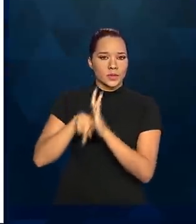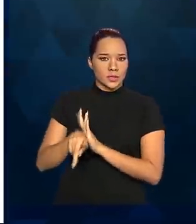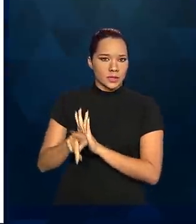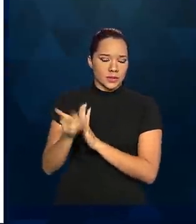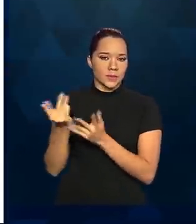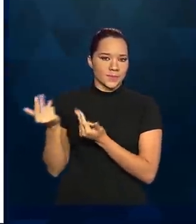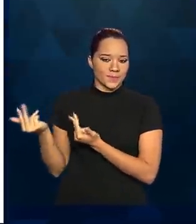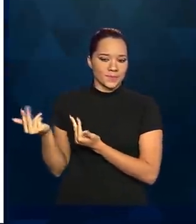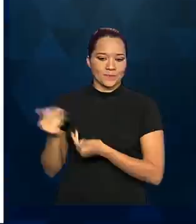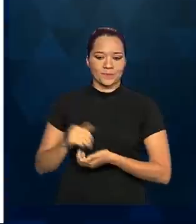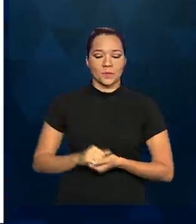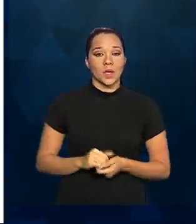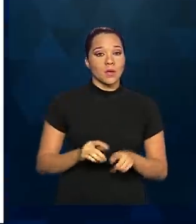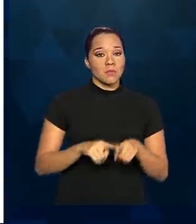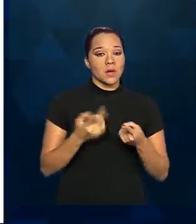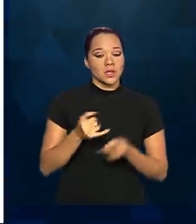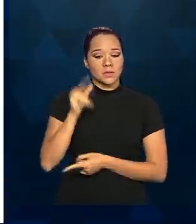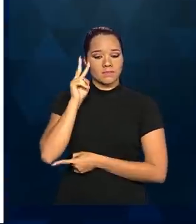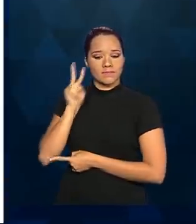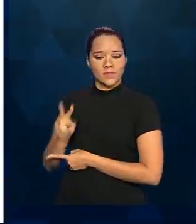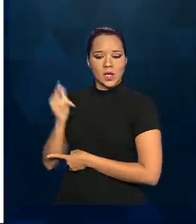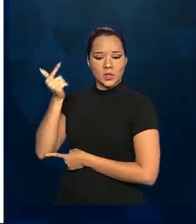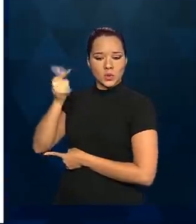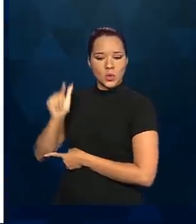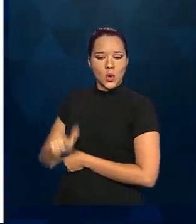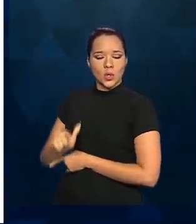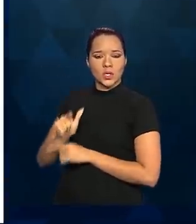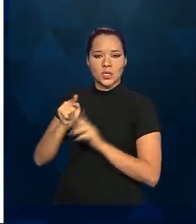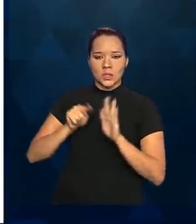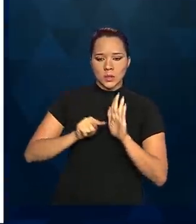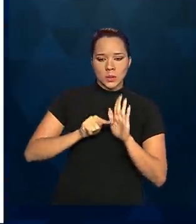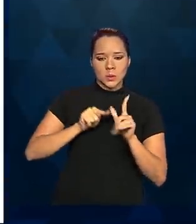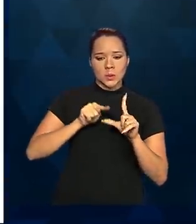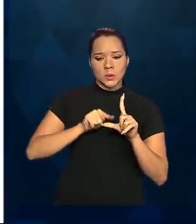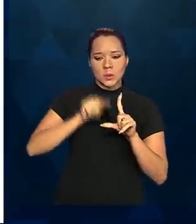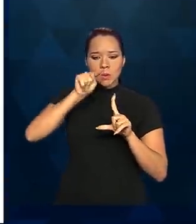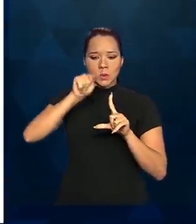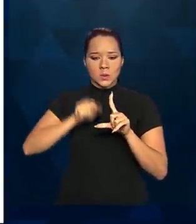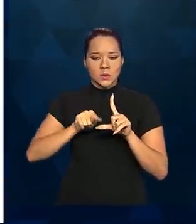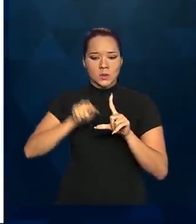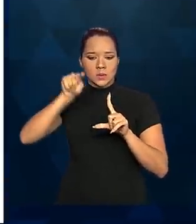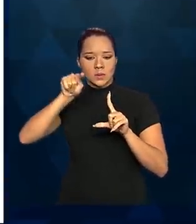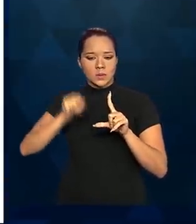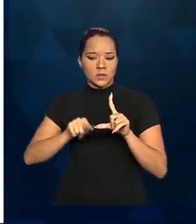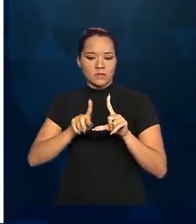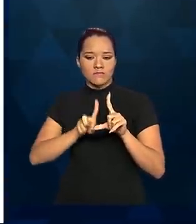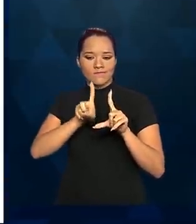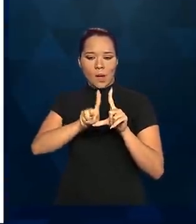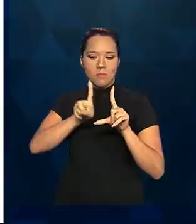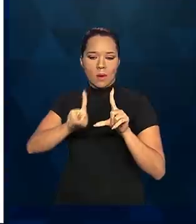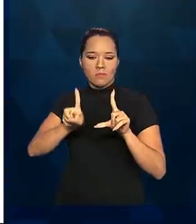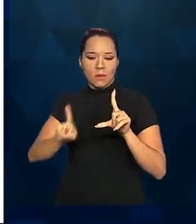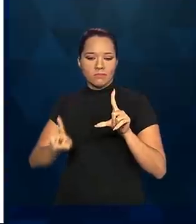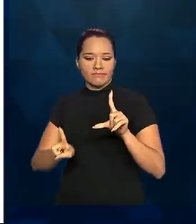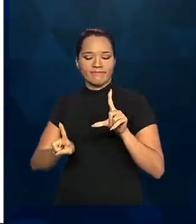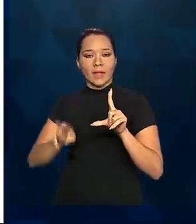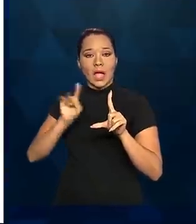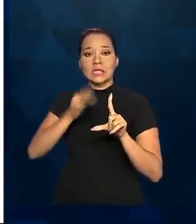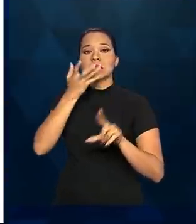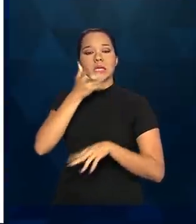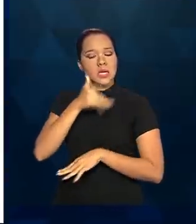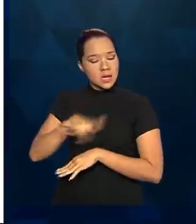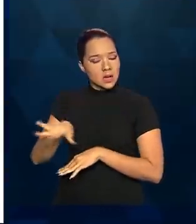essa. Agora, se a gente olhar as barras consistentemente, as crianças têm esse